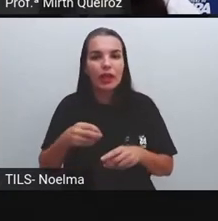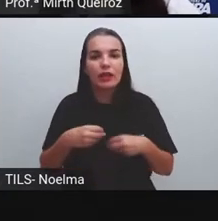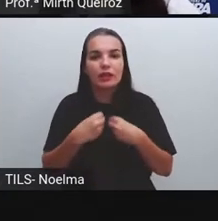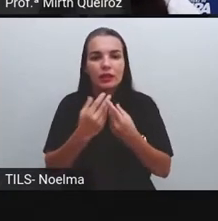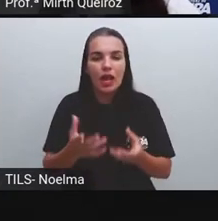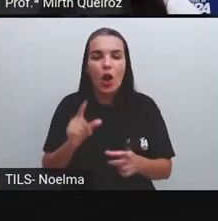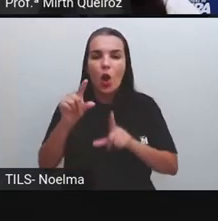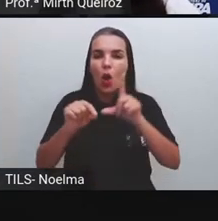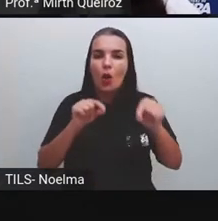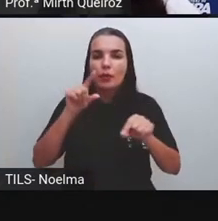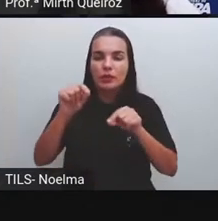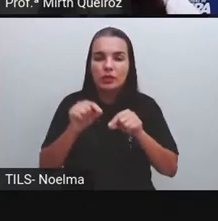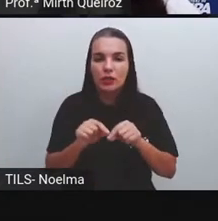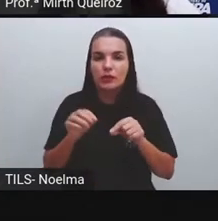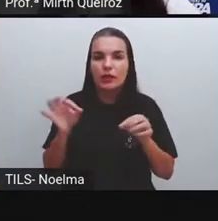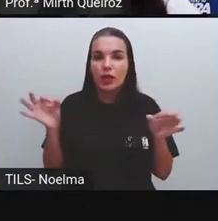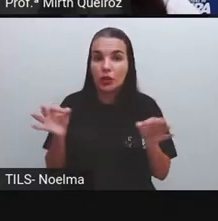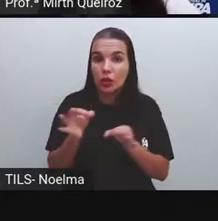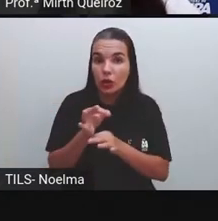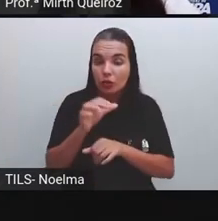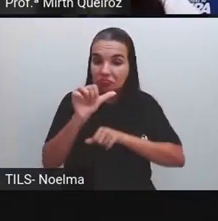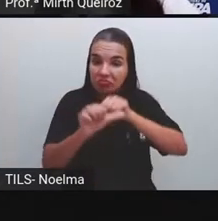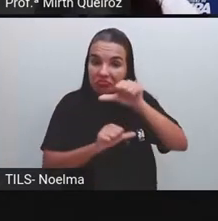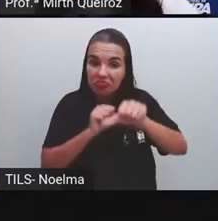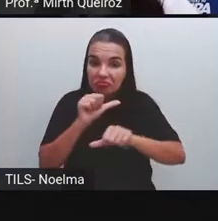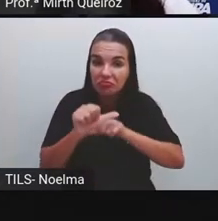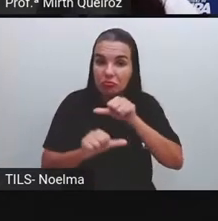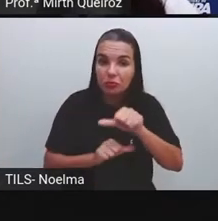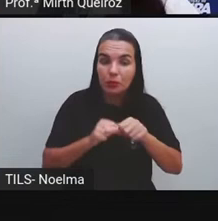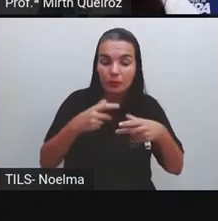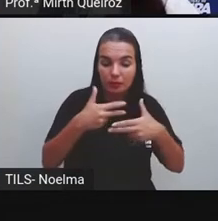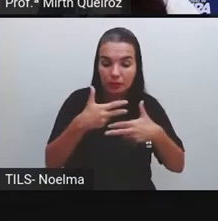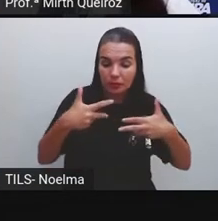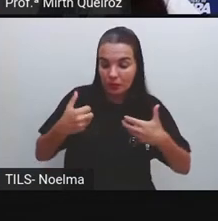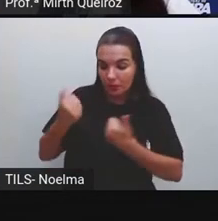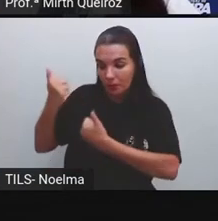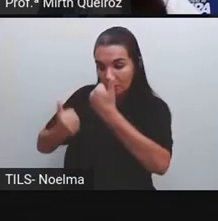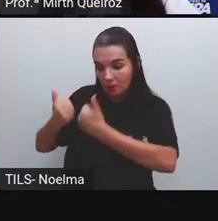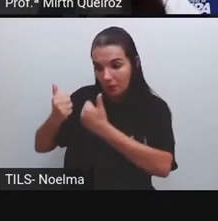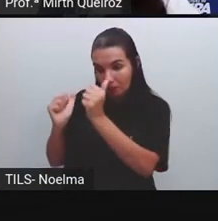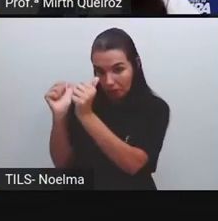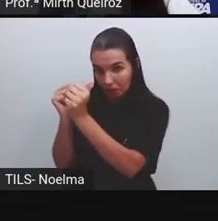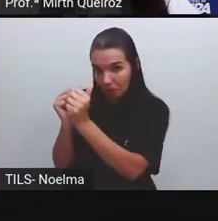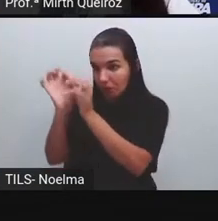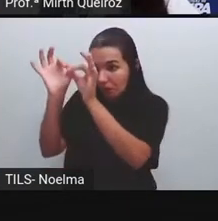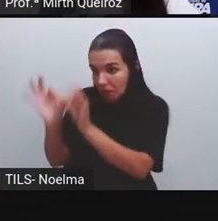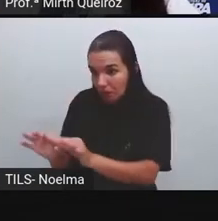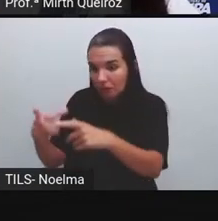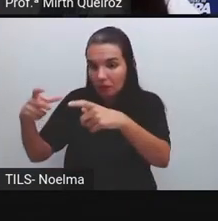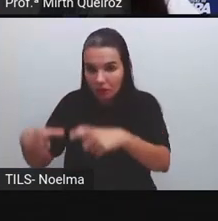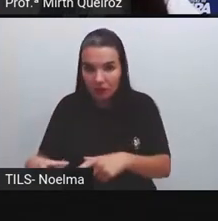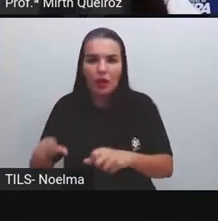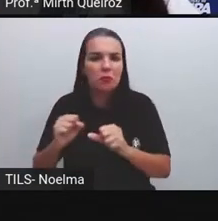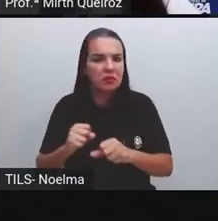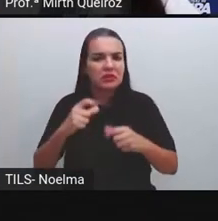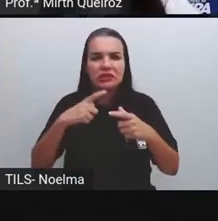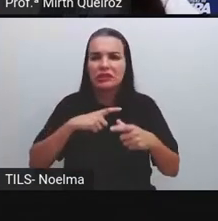opções para a recuperação de peças e carros corretos de veículos, sejam eles terrestres, aquáticos,